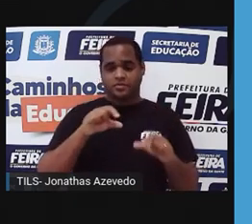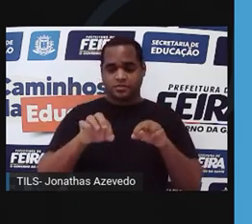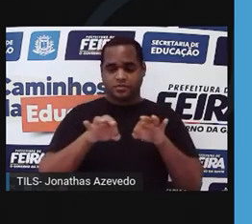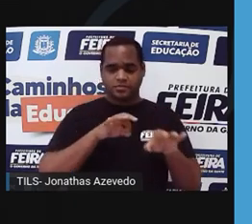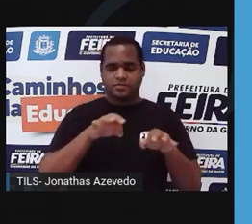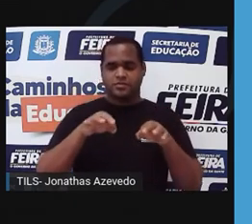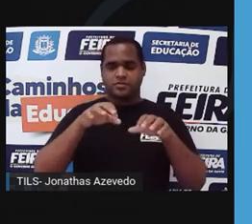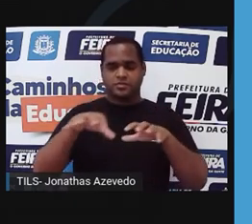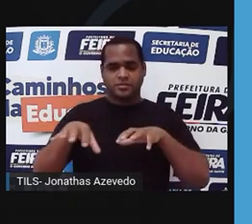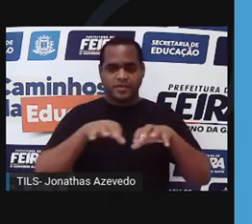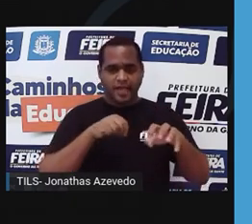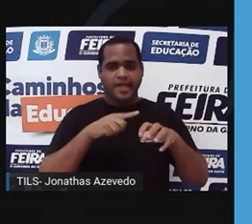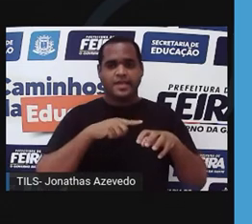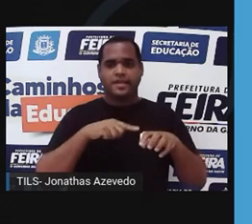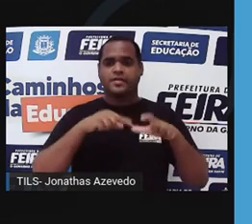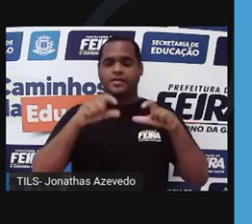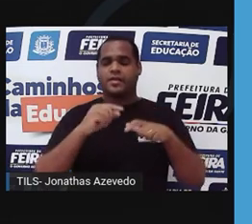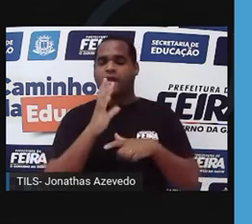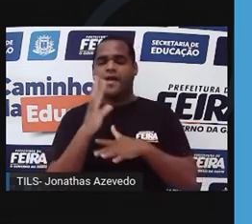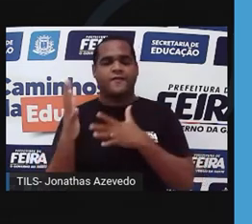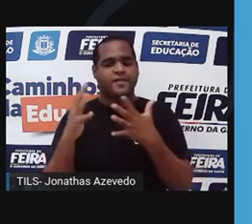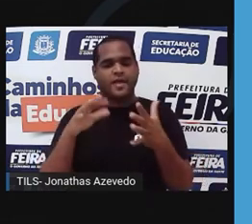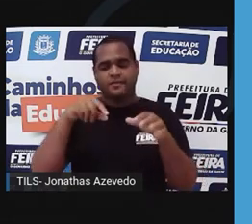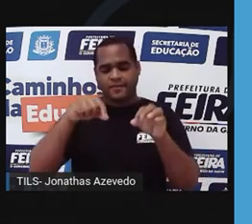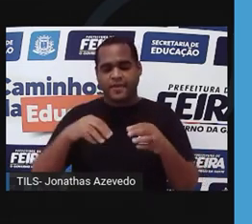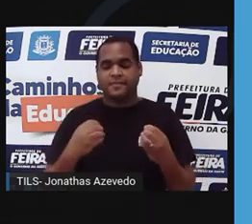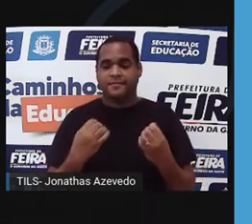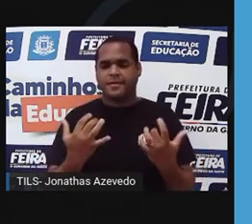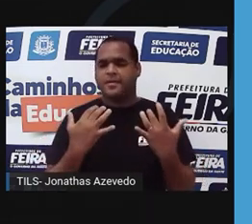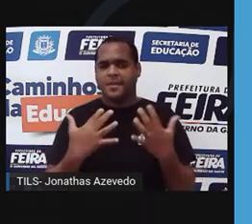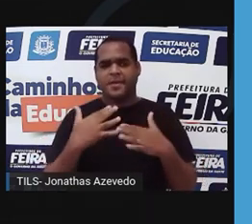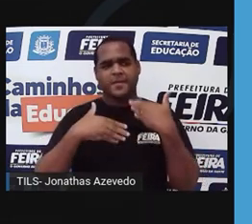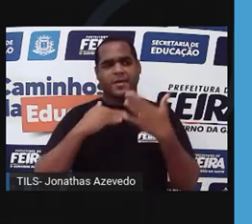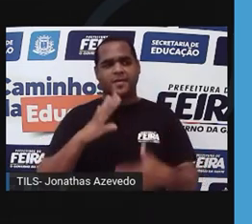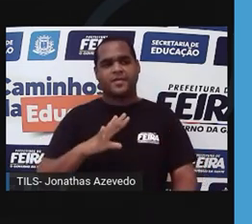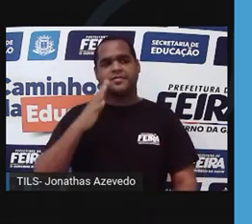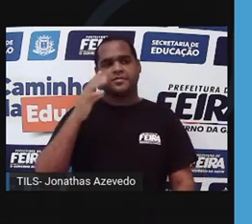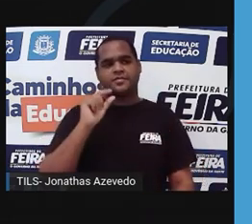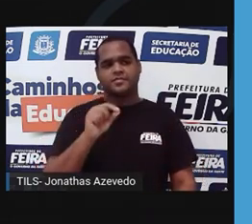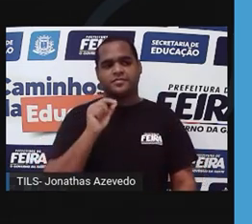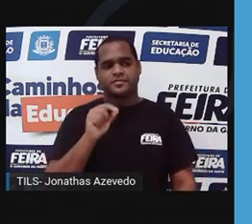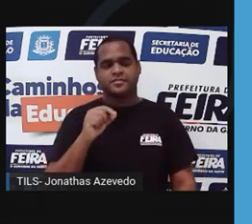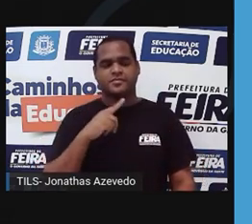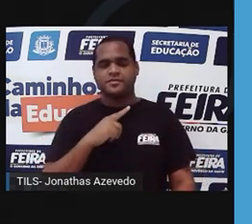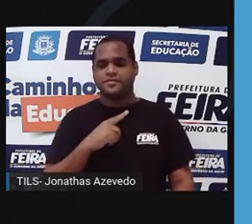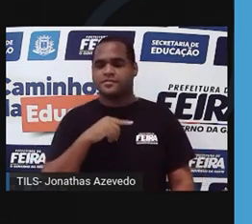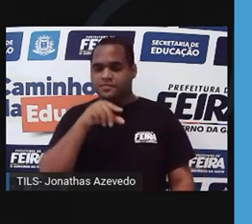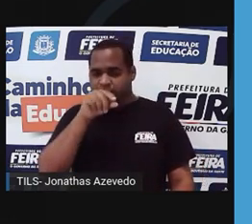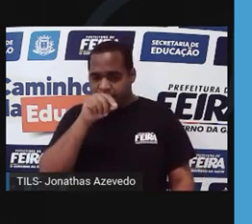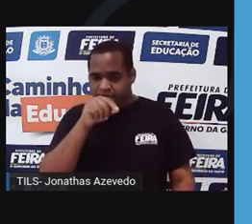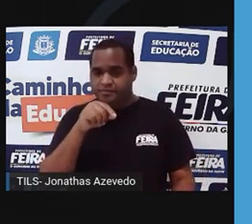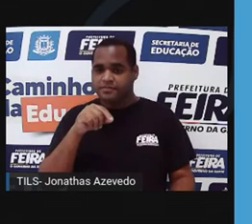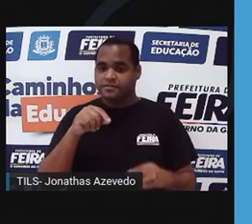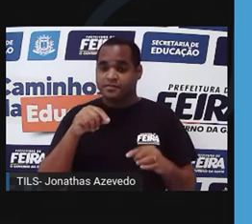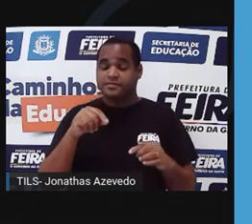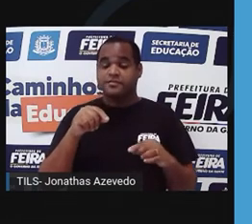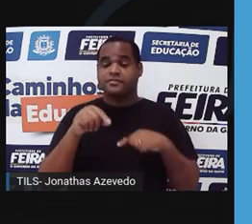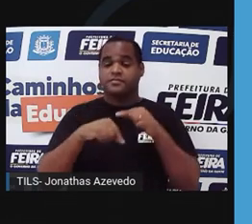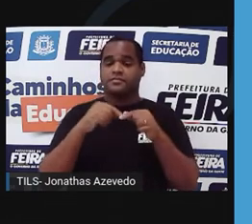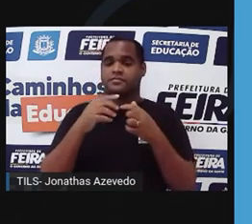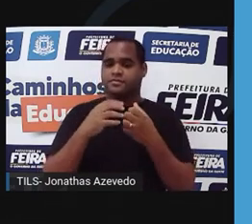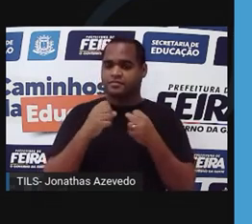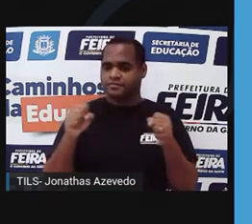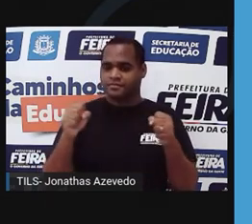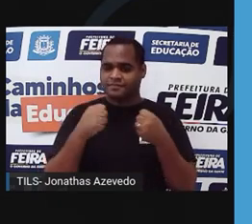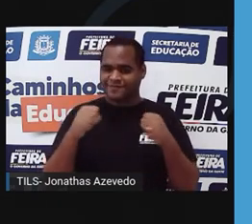árvores e sementes grandes. O que vai acontecer com as aves de biquinhos pequenos? Ela vai esticar,